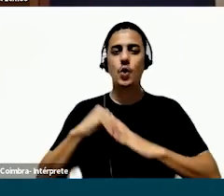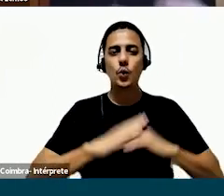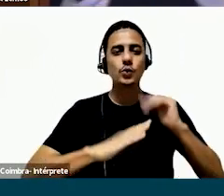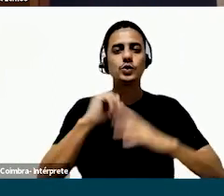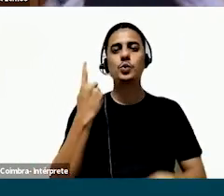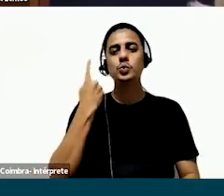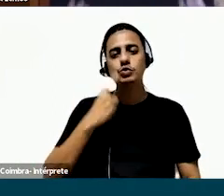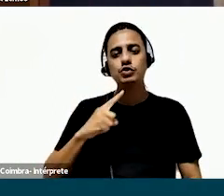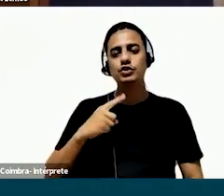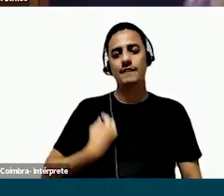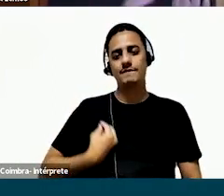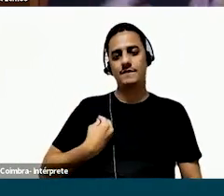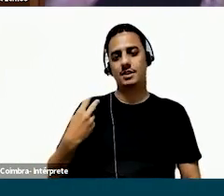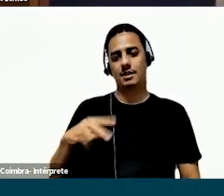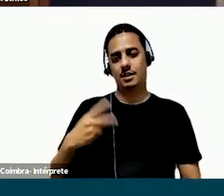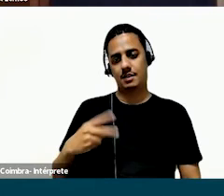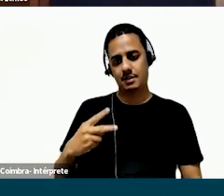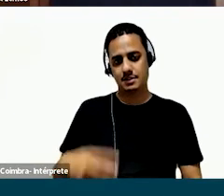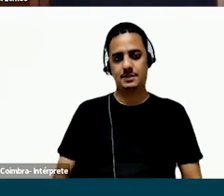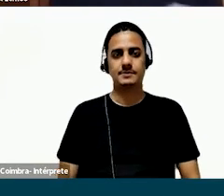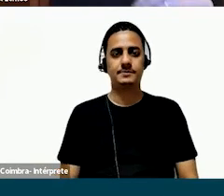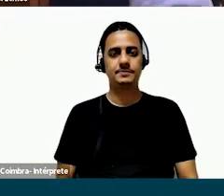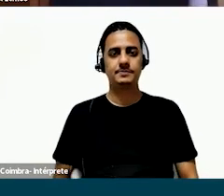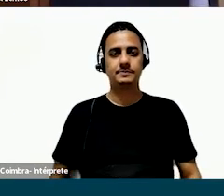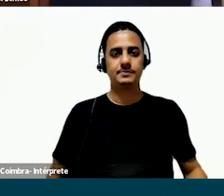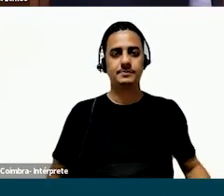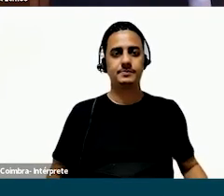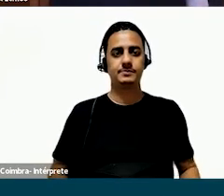discutindo, e elas iam construir um dia na vida delas.